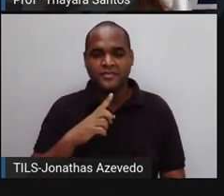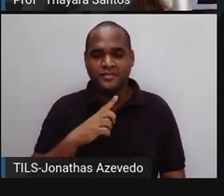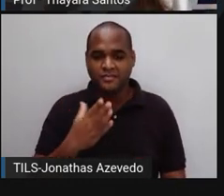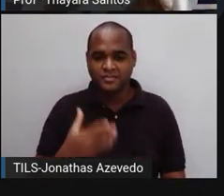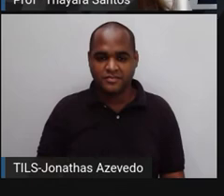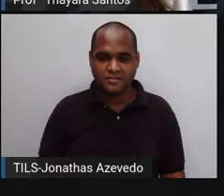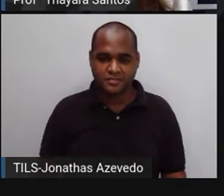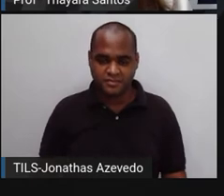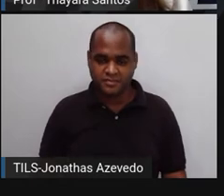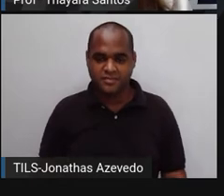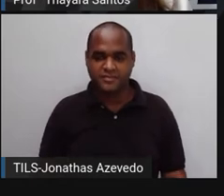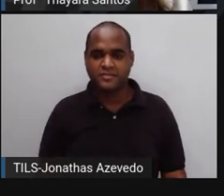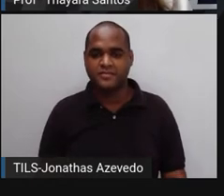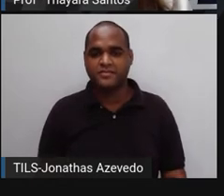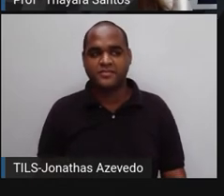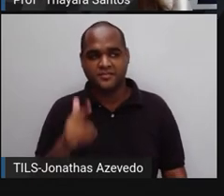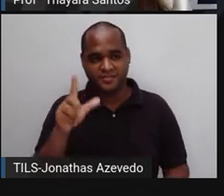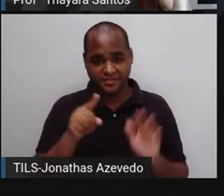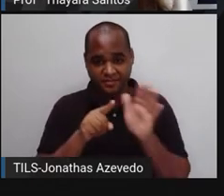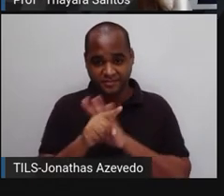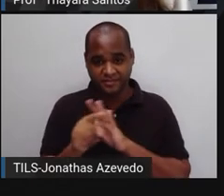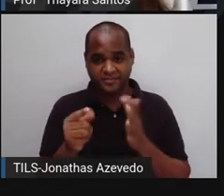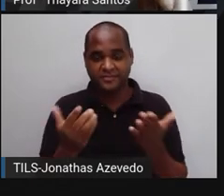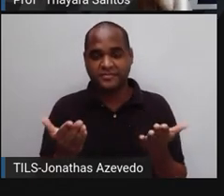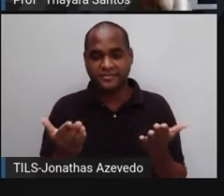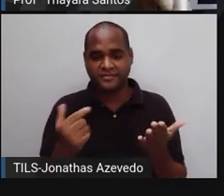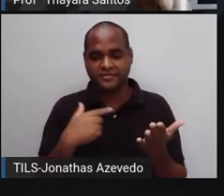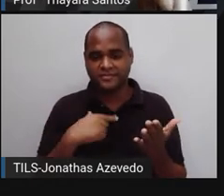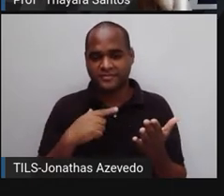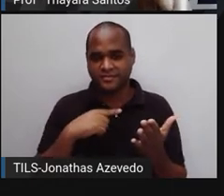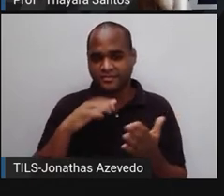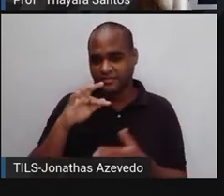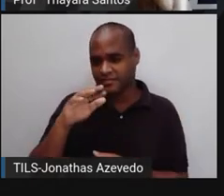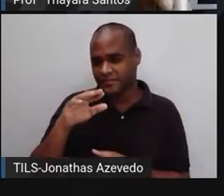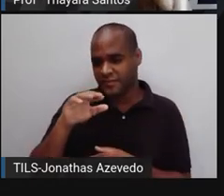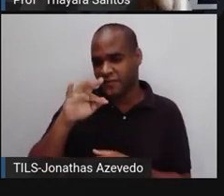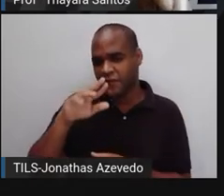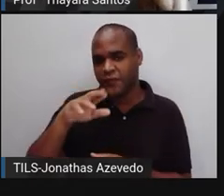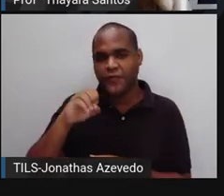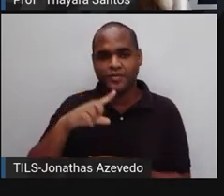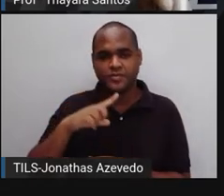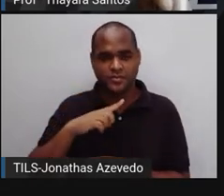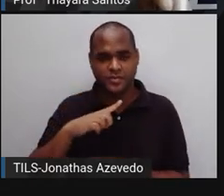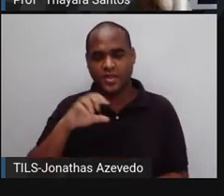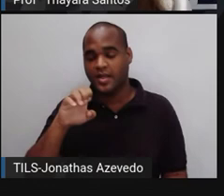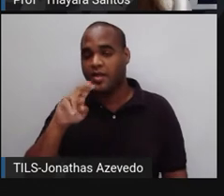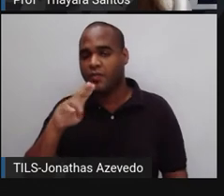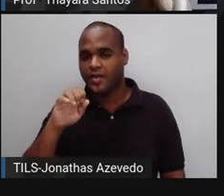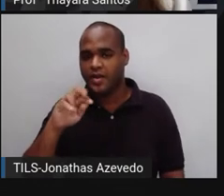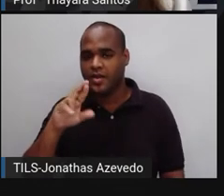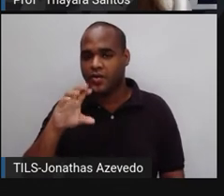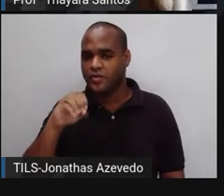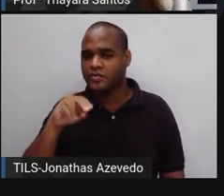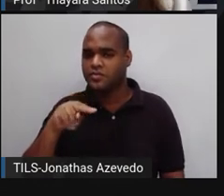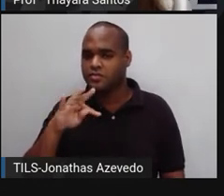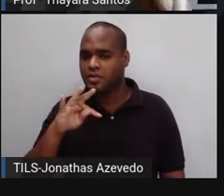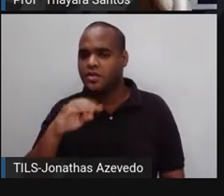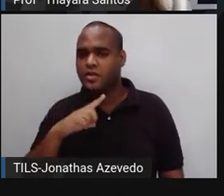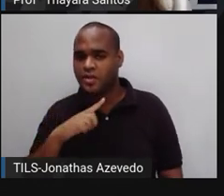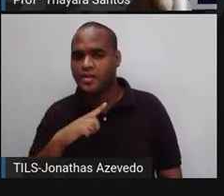aqui. Vamos para a próxima questão. Os fungos são organismos eucariontes. Essa afirmação é...